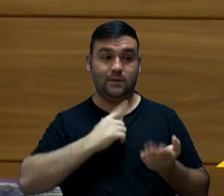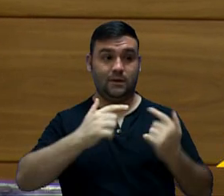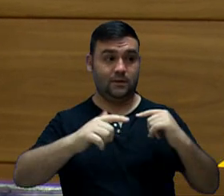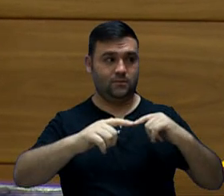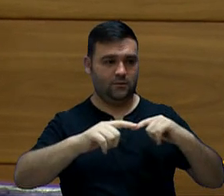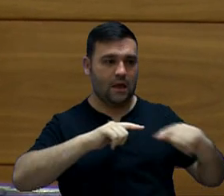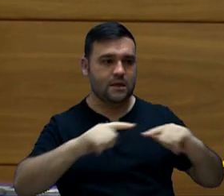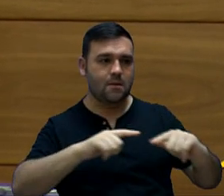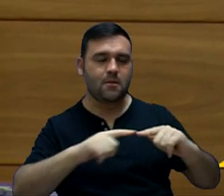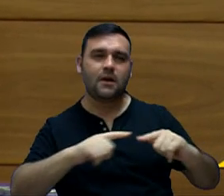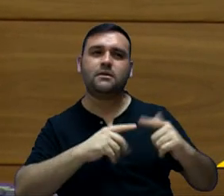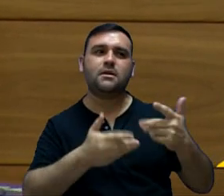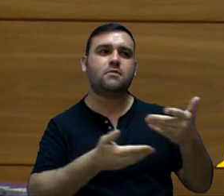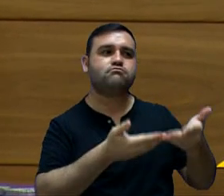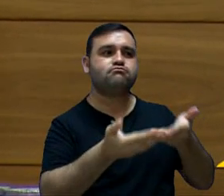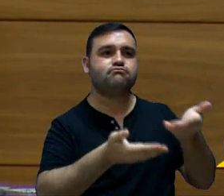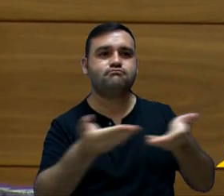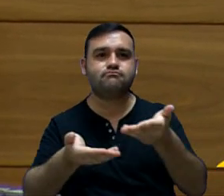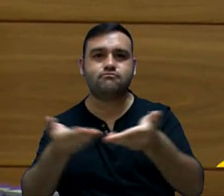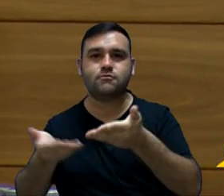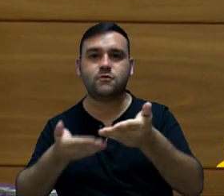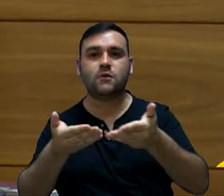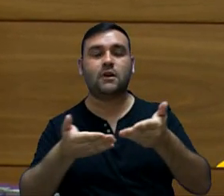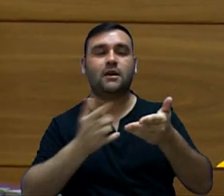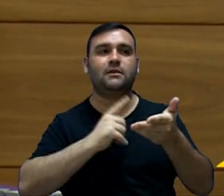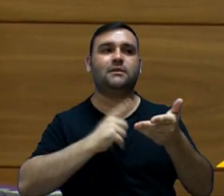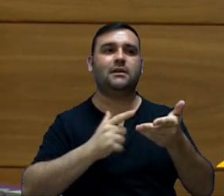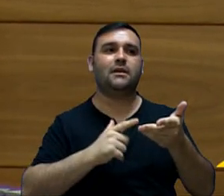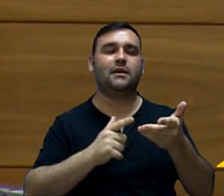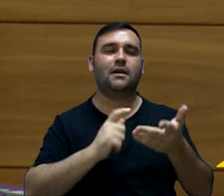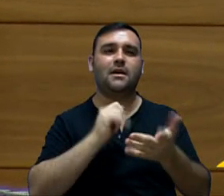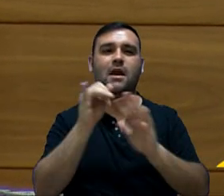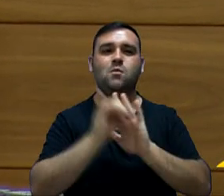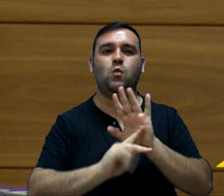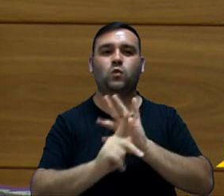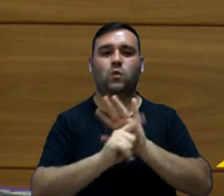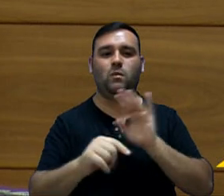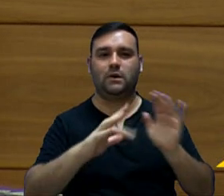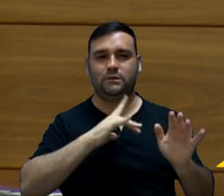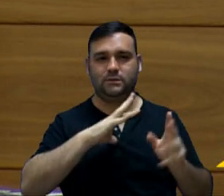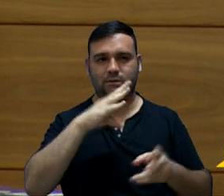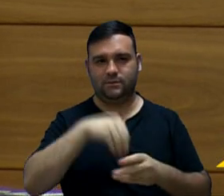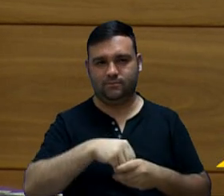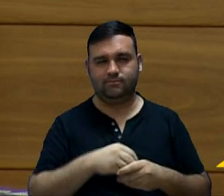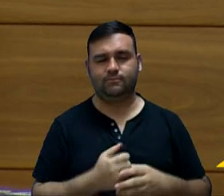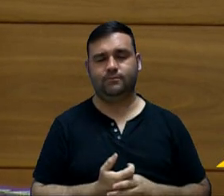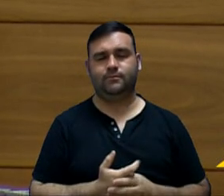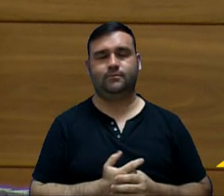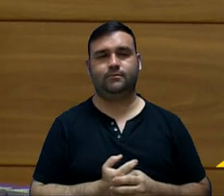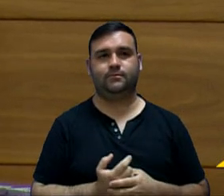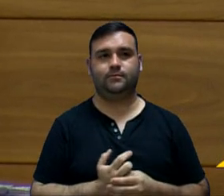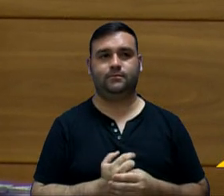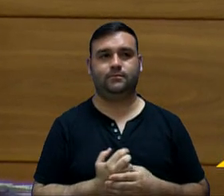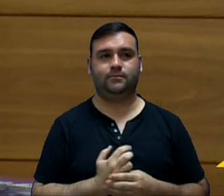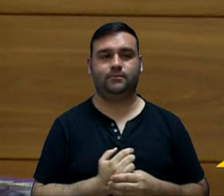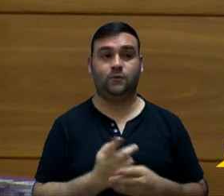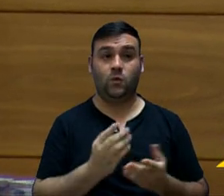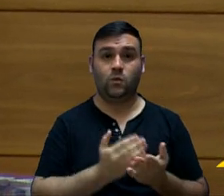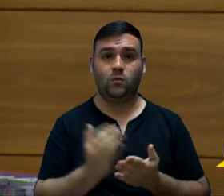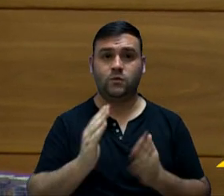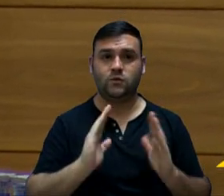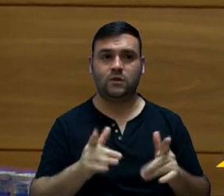trabalho de recuperação de créditos tributários municipais. Nós já